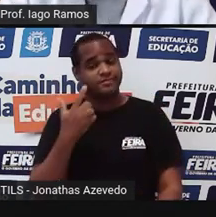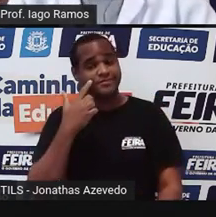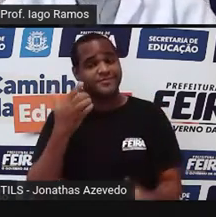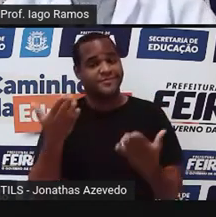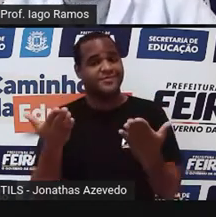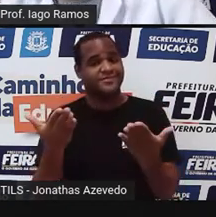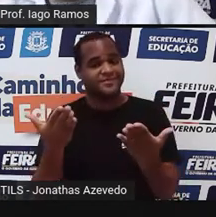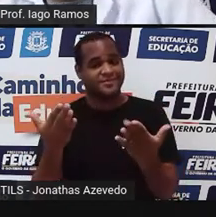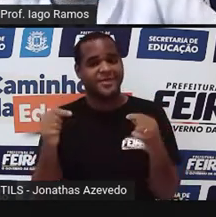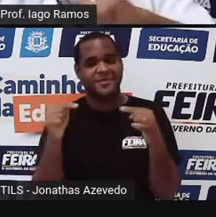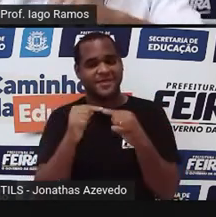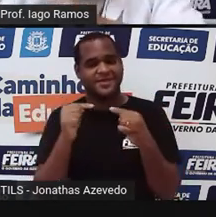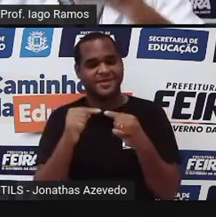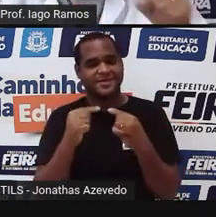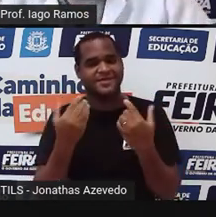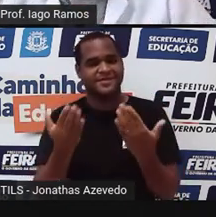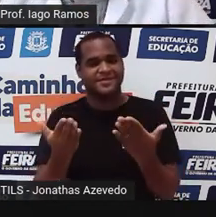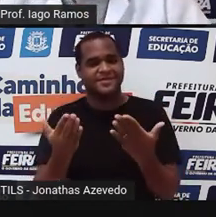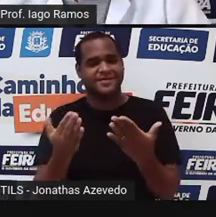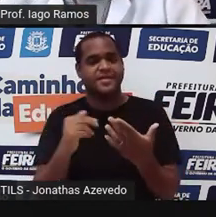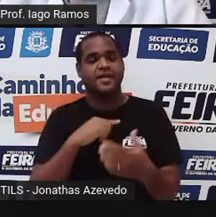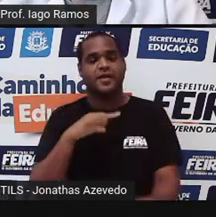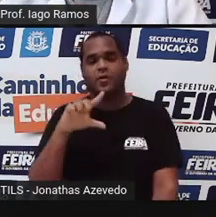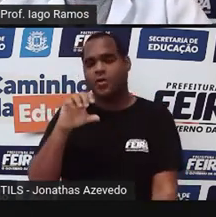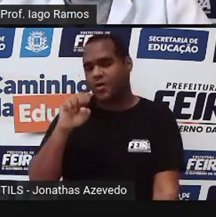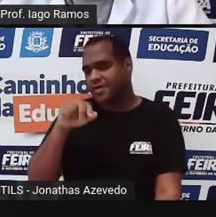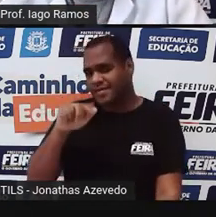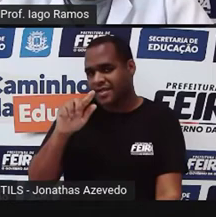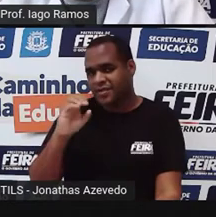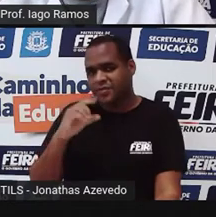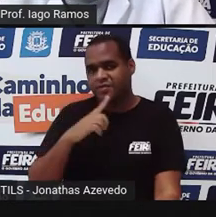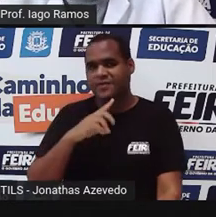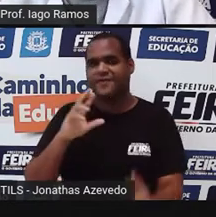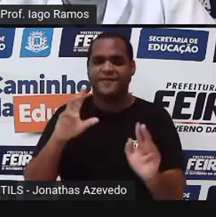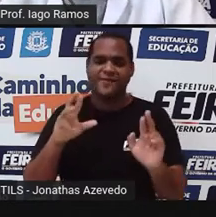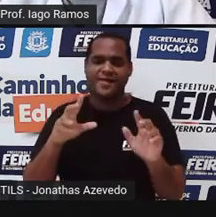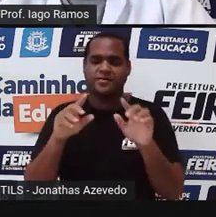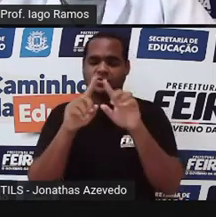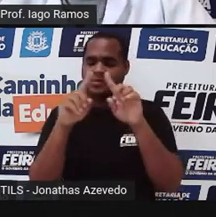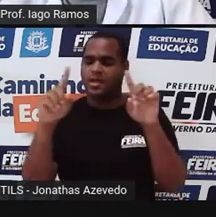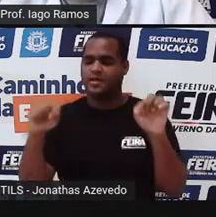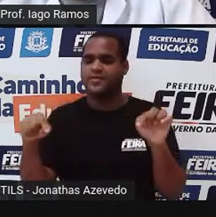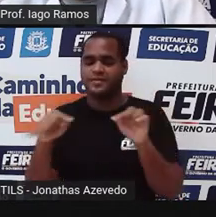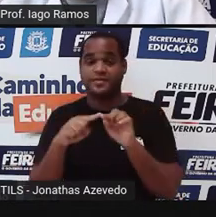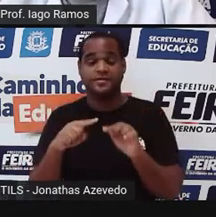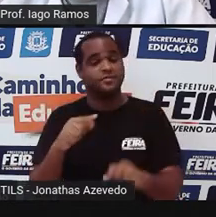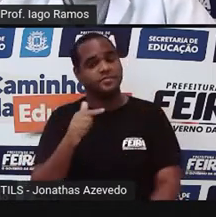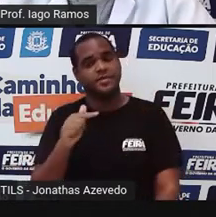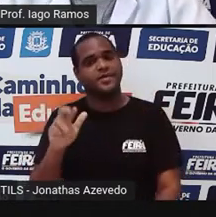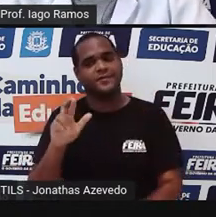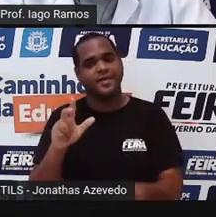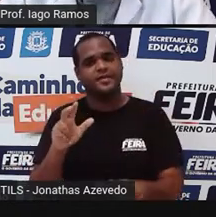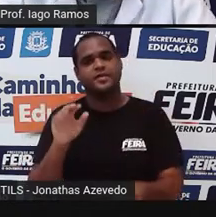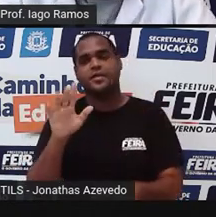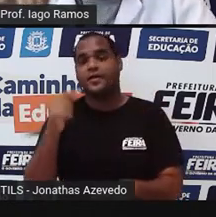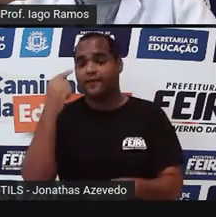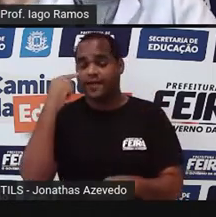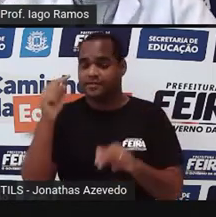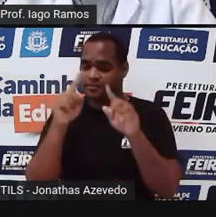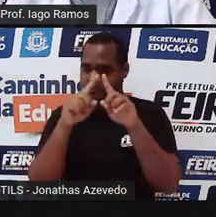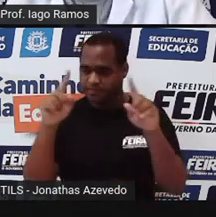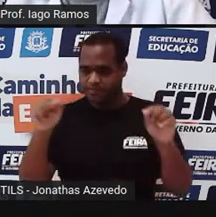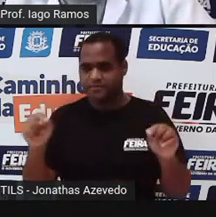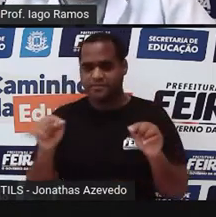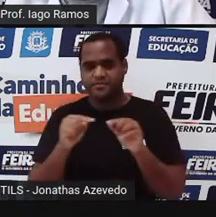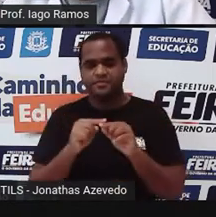na tela. Esse losango não é quadrado. Tá bom? Por quê? Para ser quadrado, além dos quatro lados